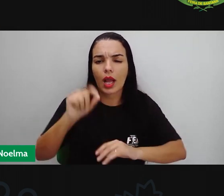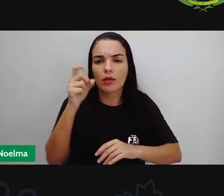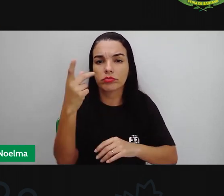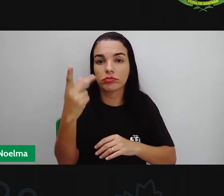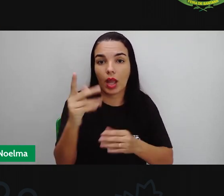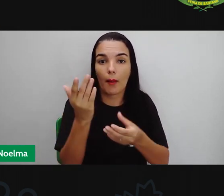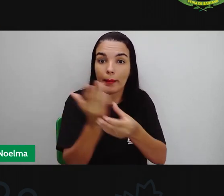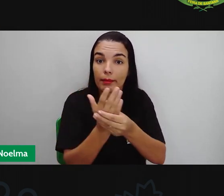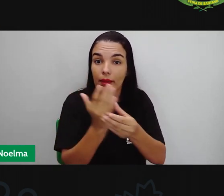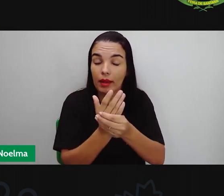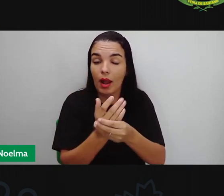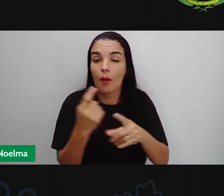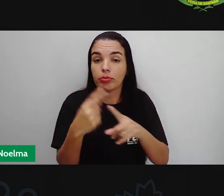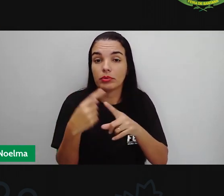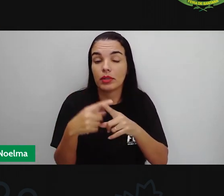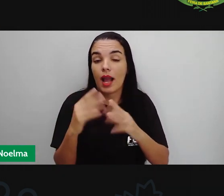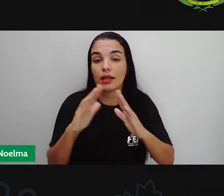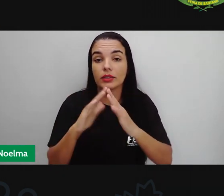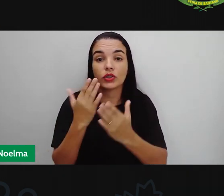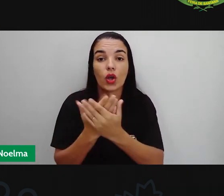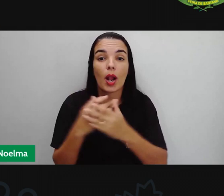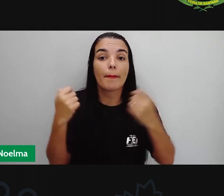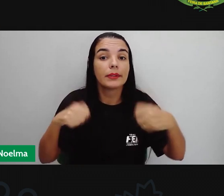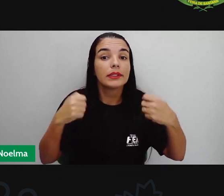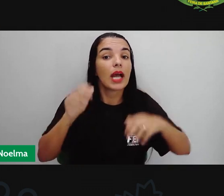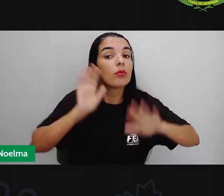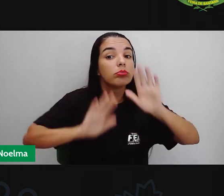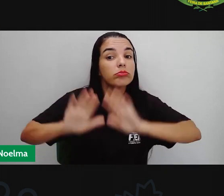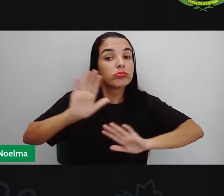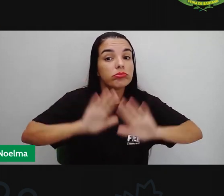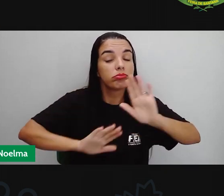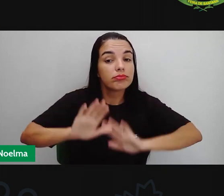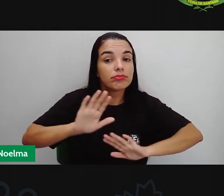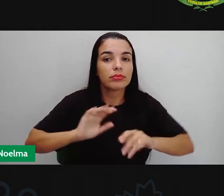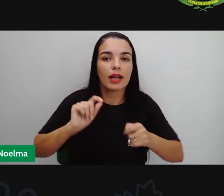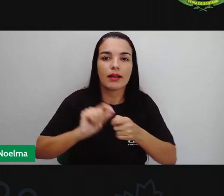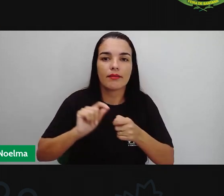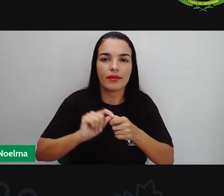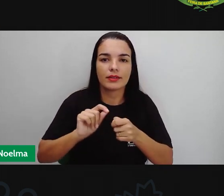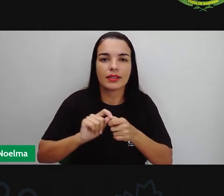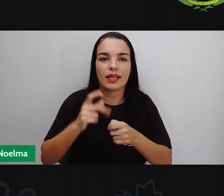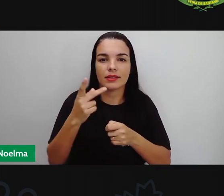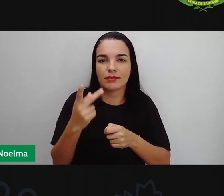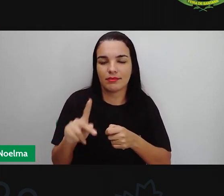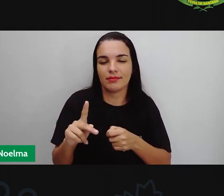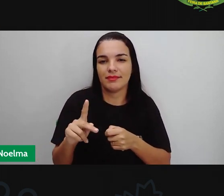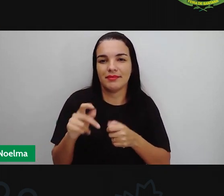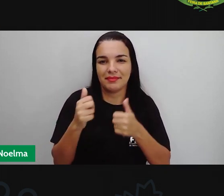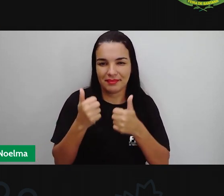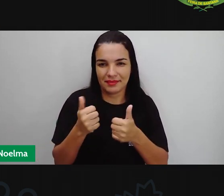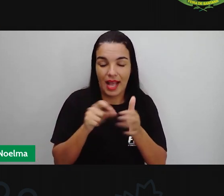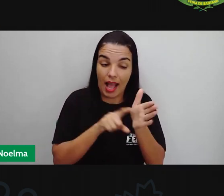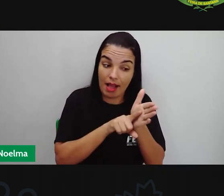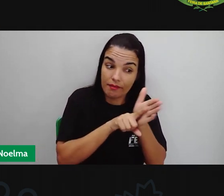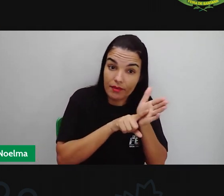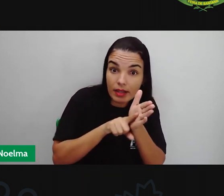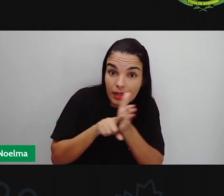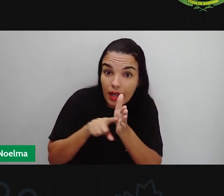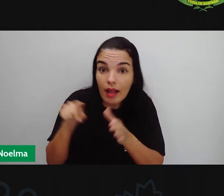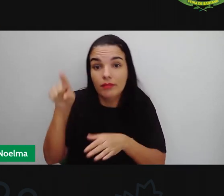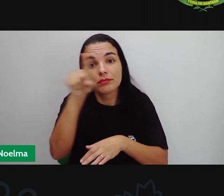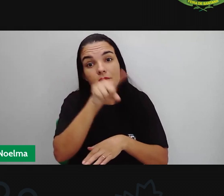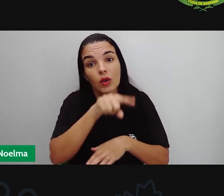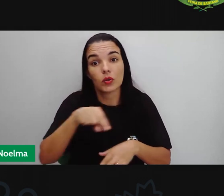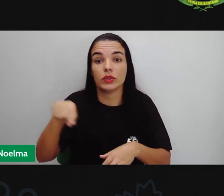escolas de vocês para que os professores possam fazer as correções e avaliá-los a prova está sempre lembrando isso aí